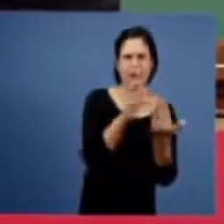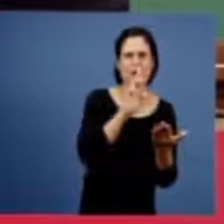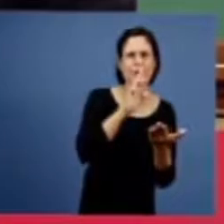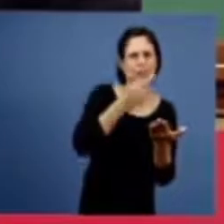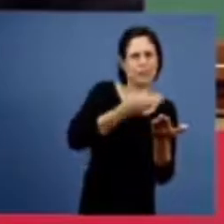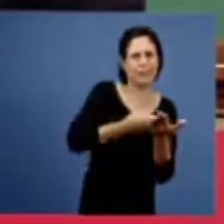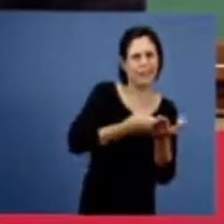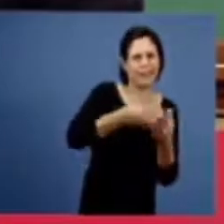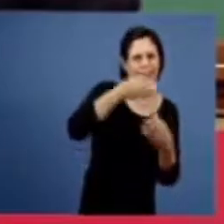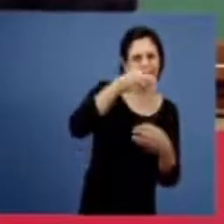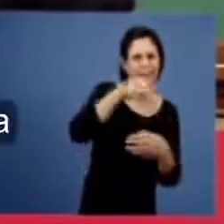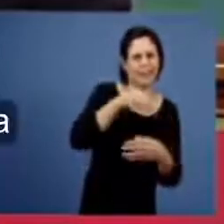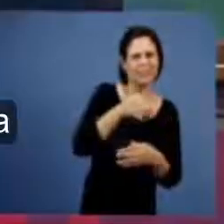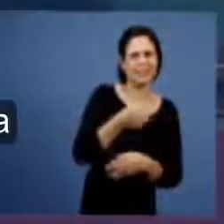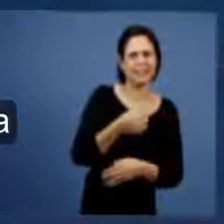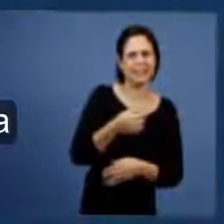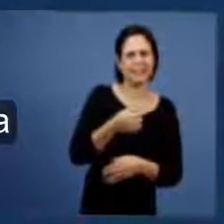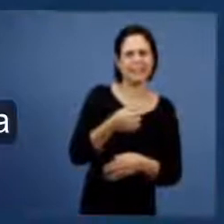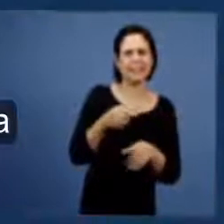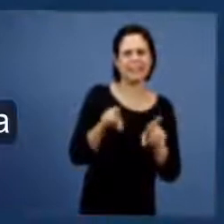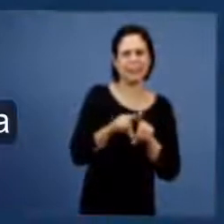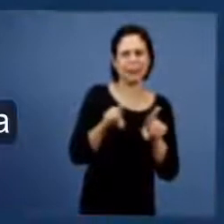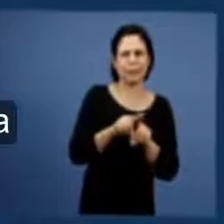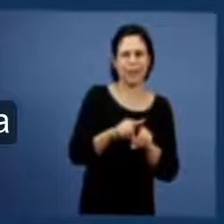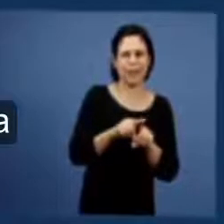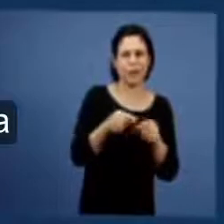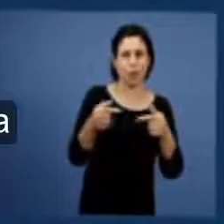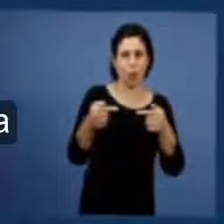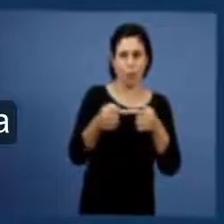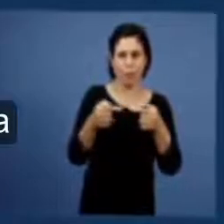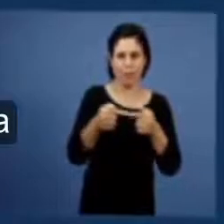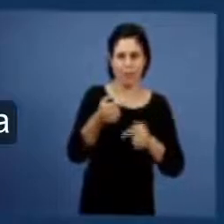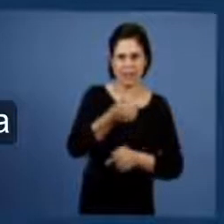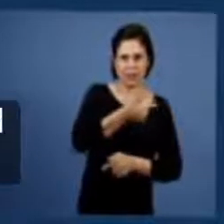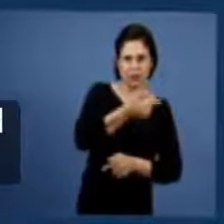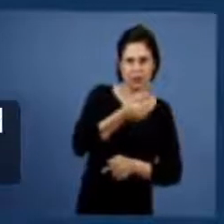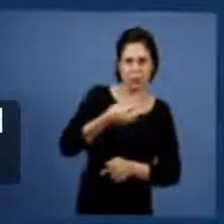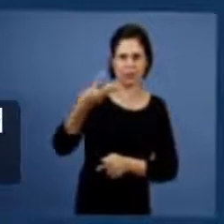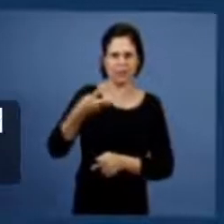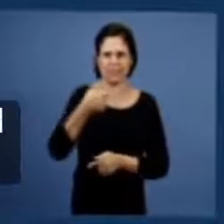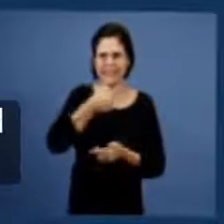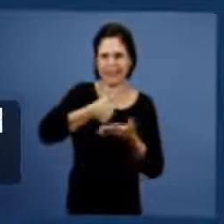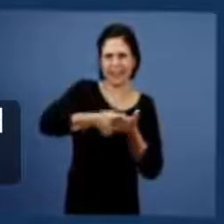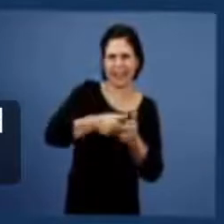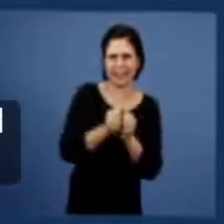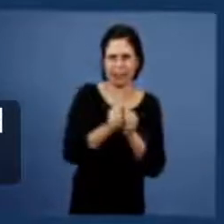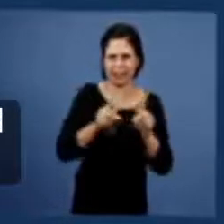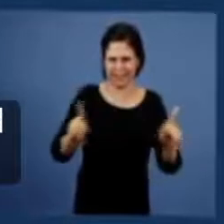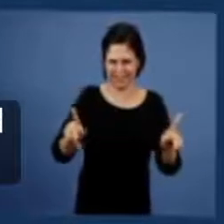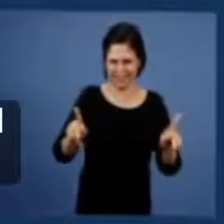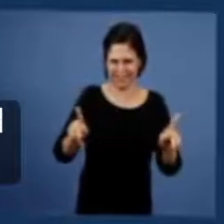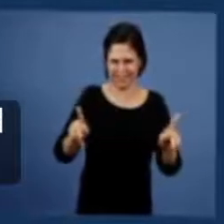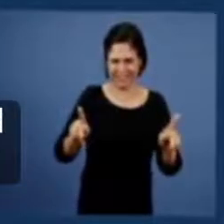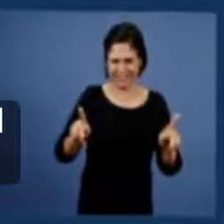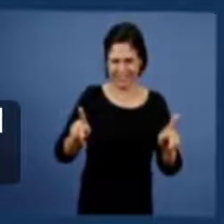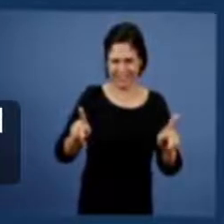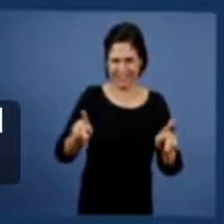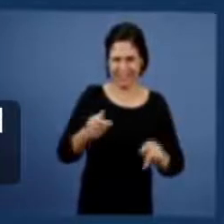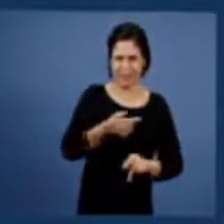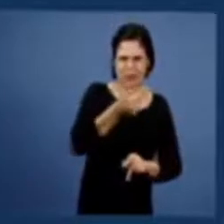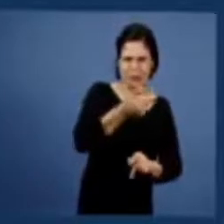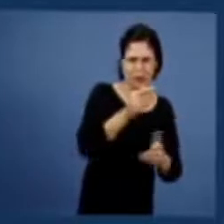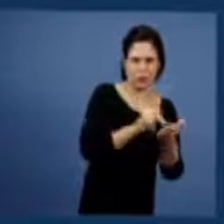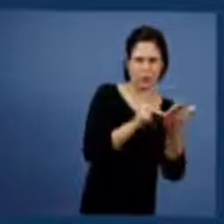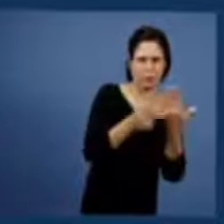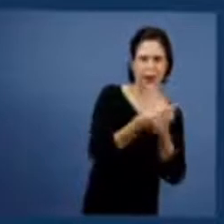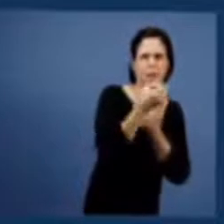contidos na segunda e terceira carta do apocalipse então está aqui uma comparação da segunda parábola boa